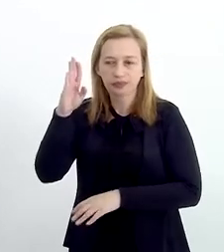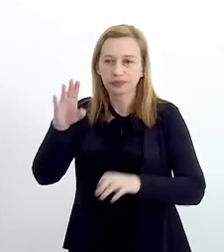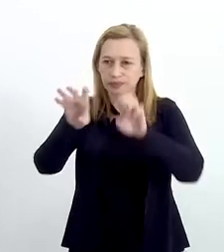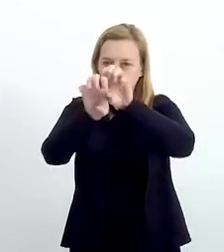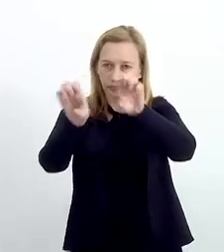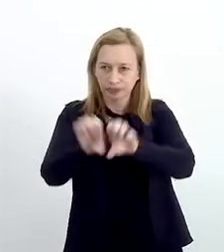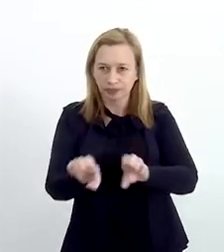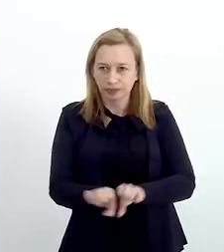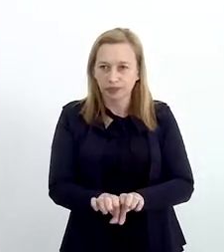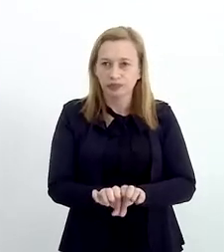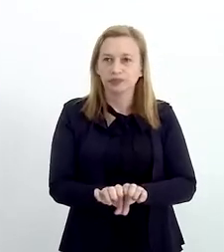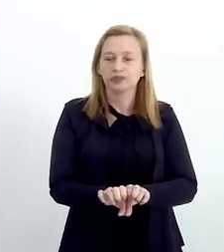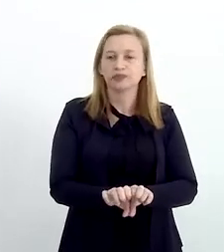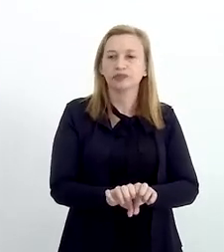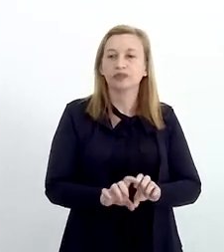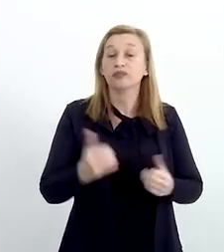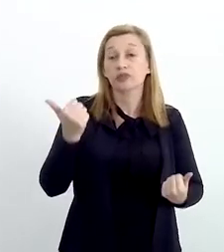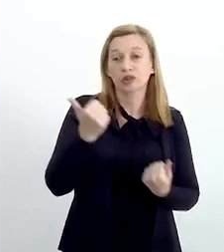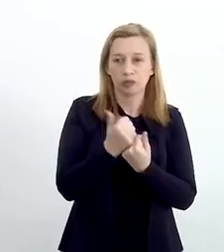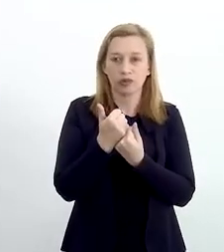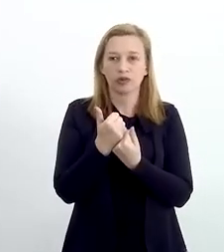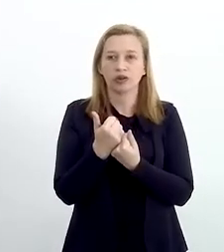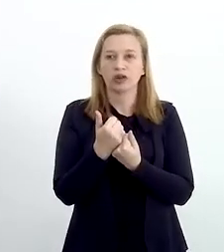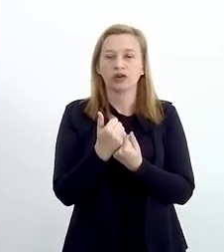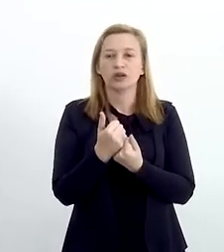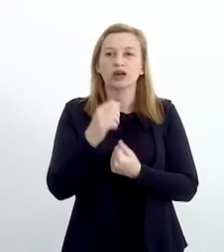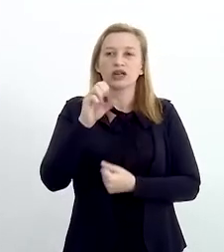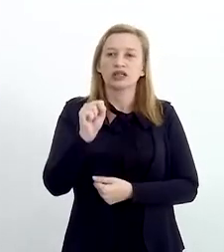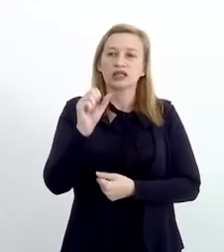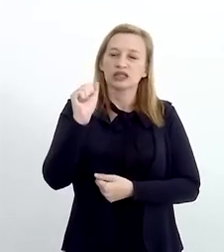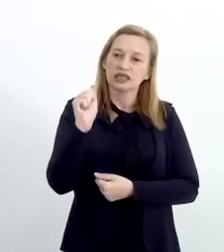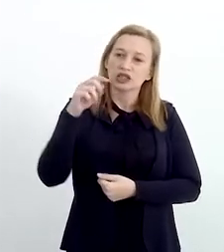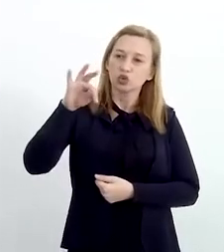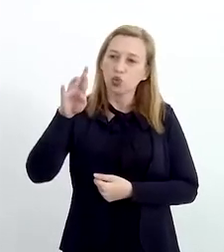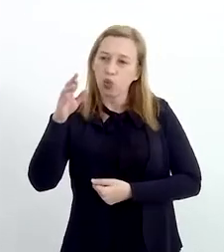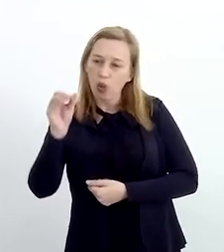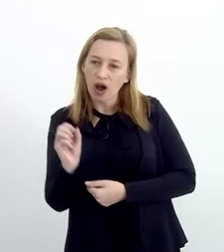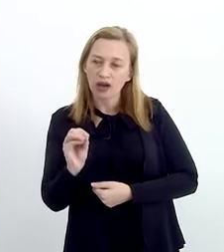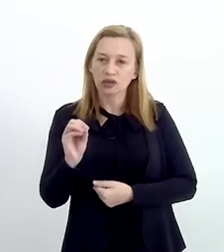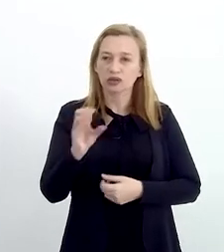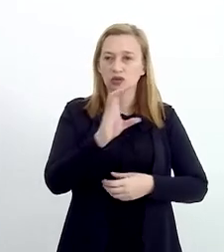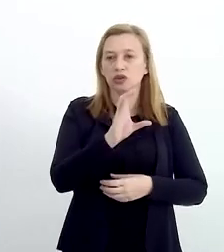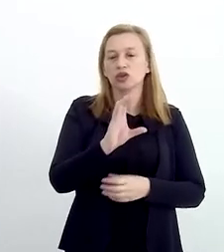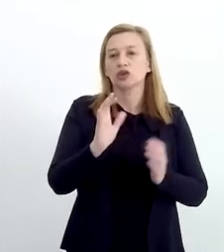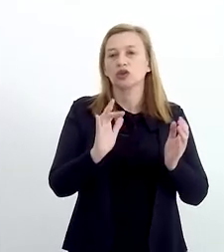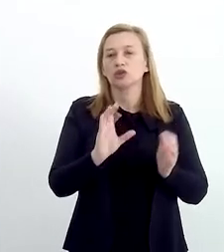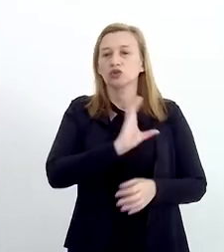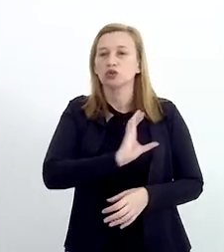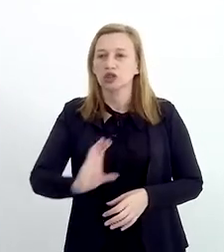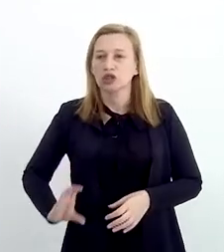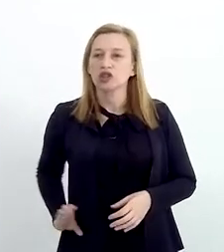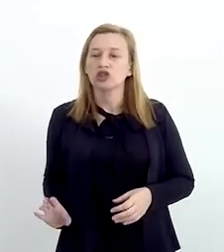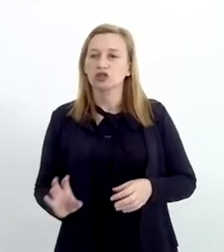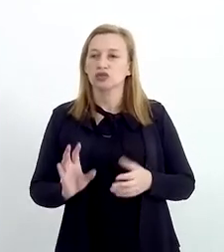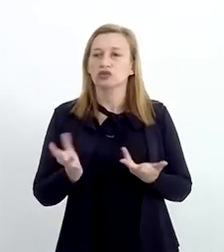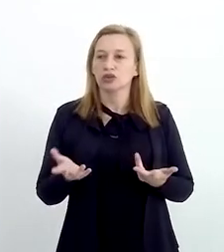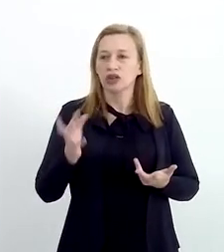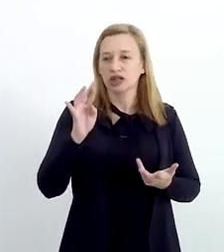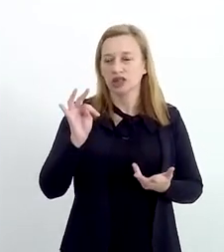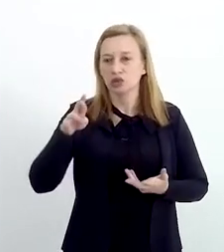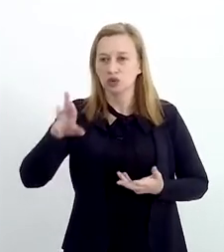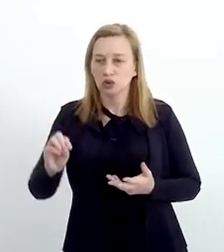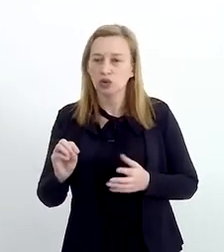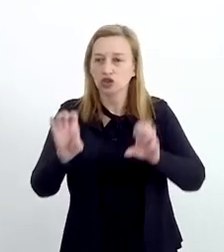eixos para estruturar a forma de apoiar. O Santuário do Cristo Redentor desenvolve várias ações